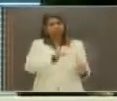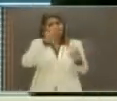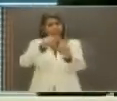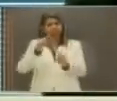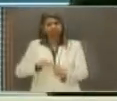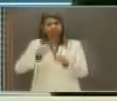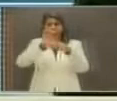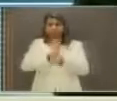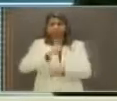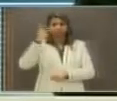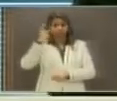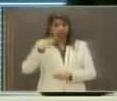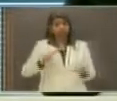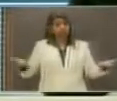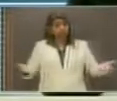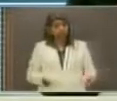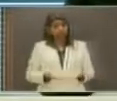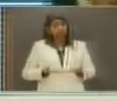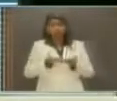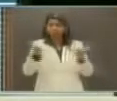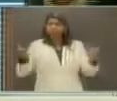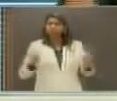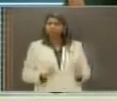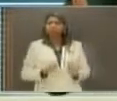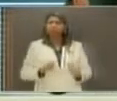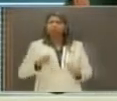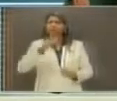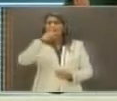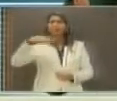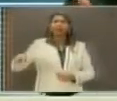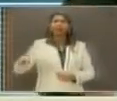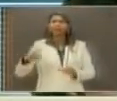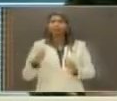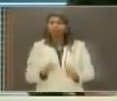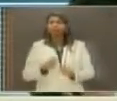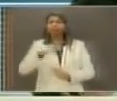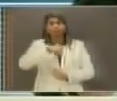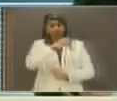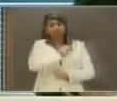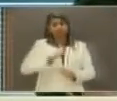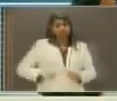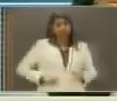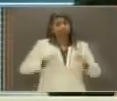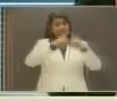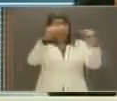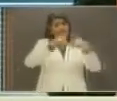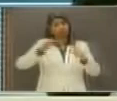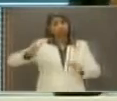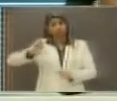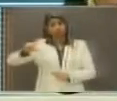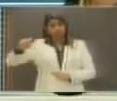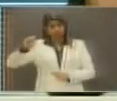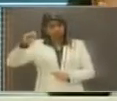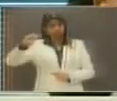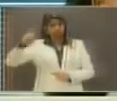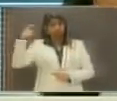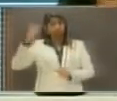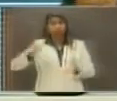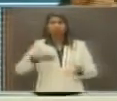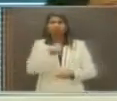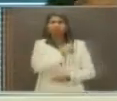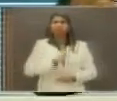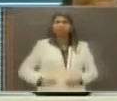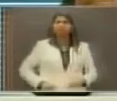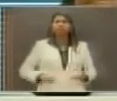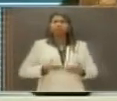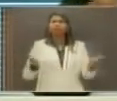é que nós temos nessa bancada, o senador José Maranhão e o PMDB têm senador em Brasília. Nós temos o Wilson Santiago, que já foi senador. E os dois falam em